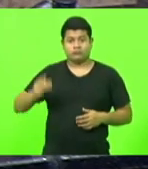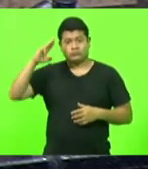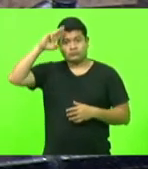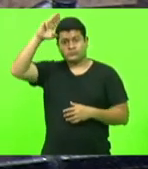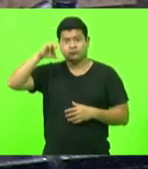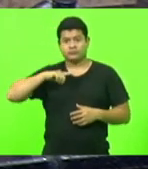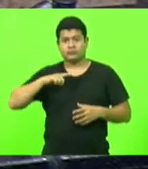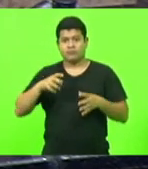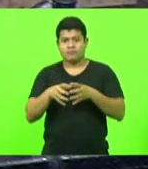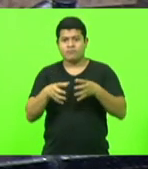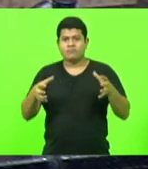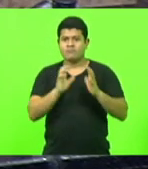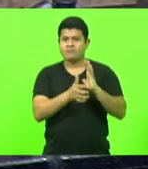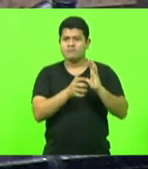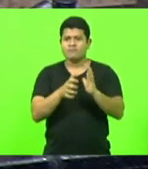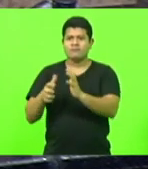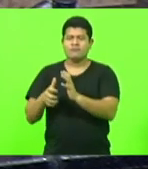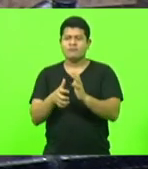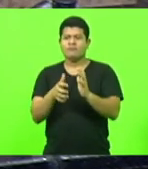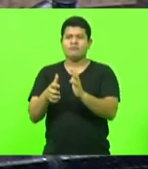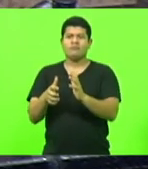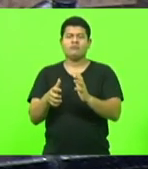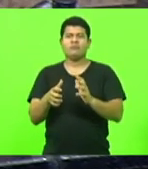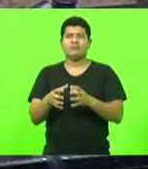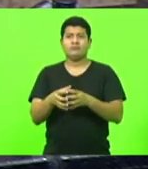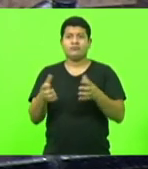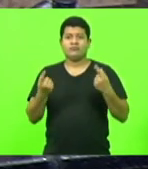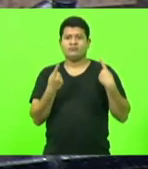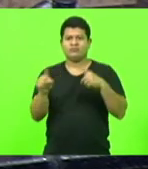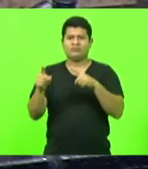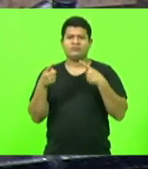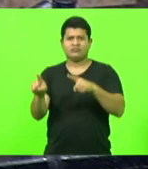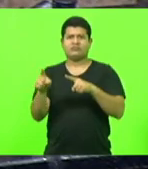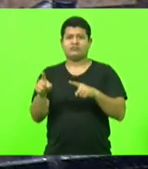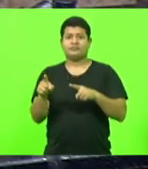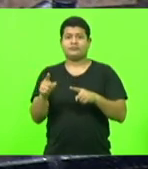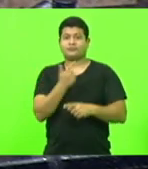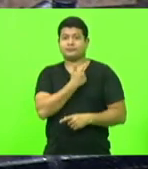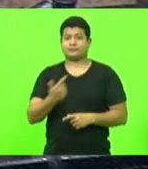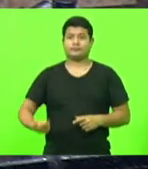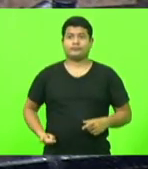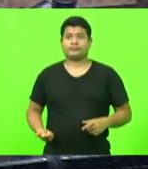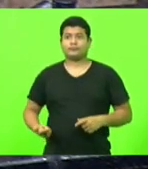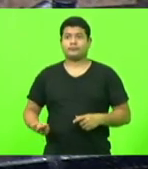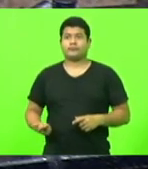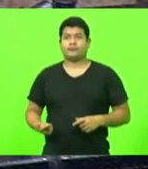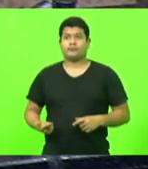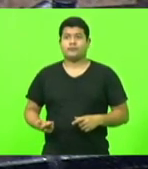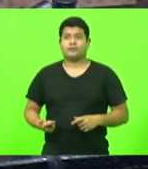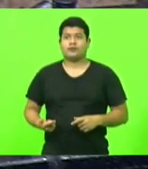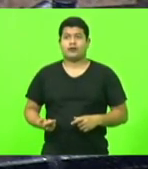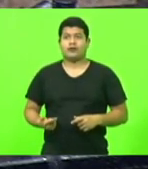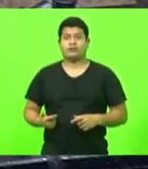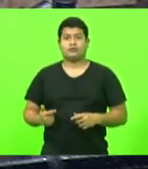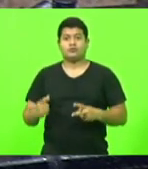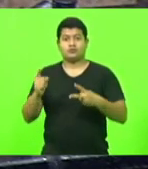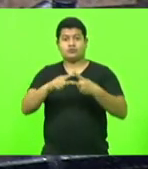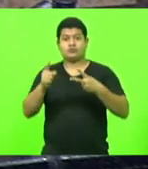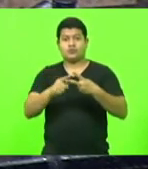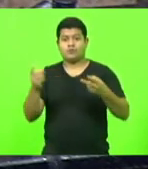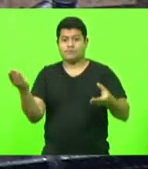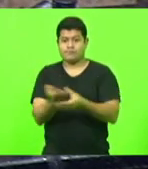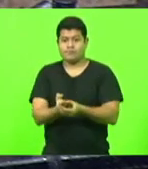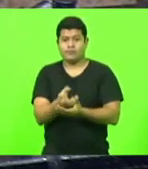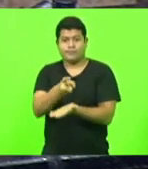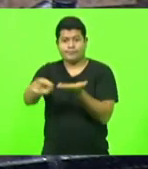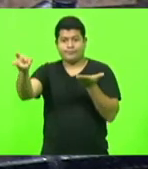partidos, grandes bancadas contra o governador. Nos dois processos de impeachment,